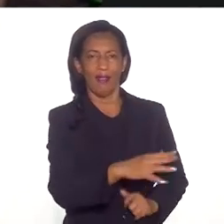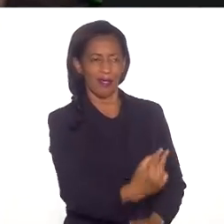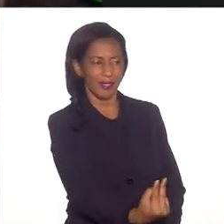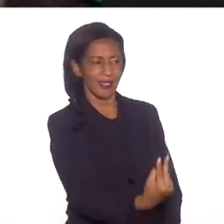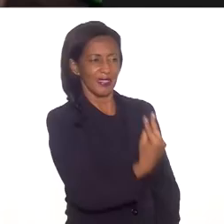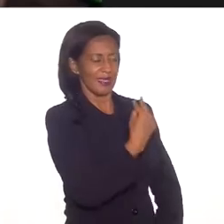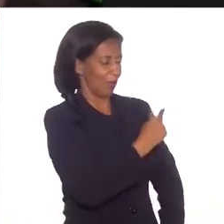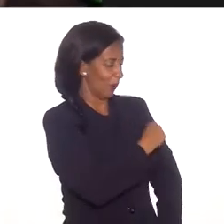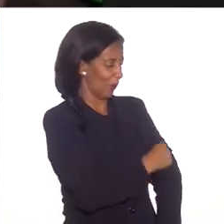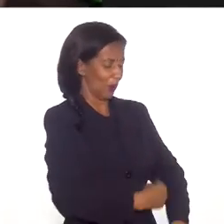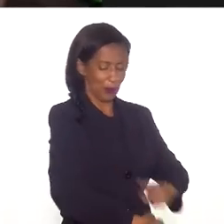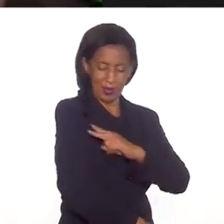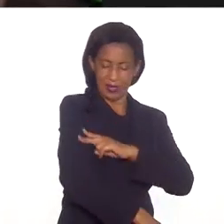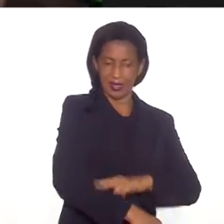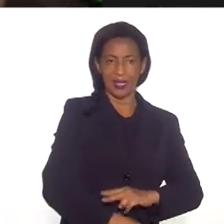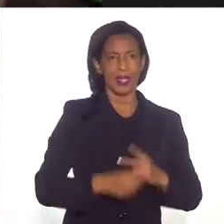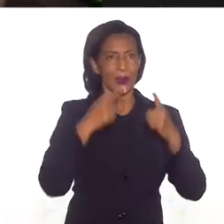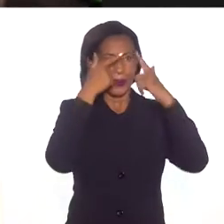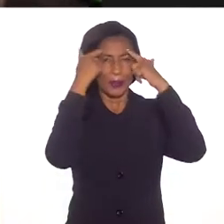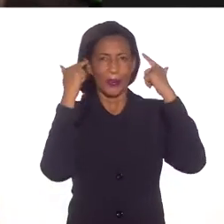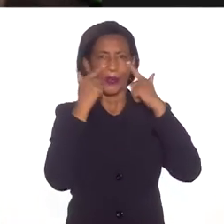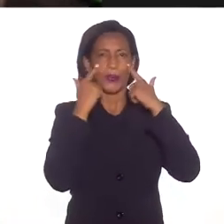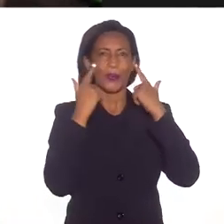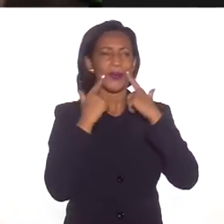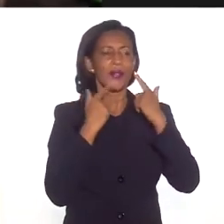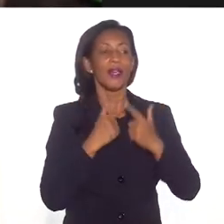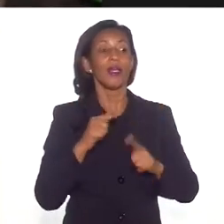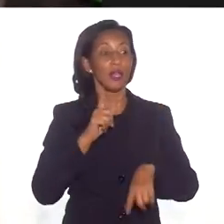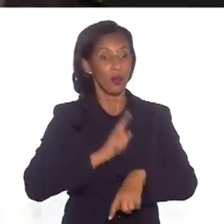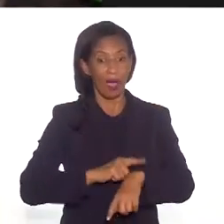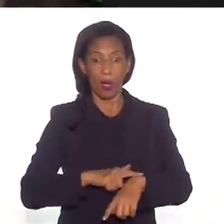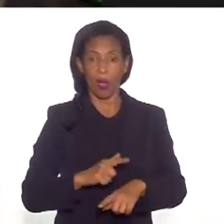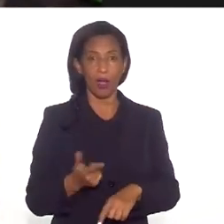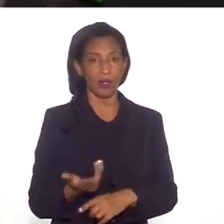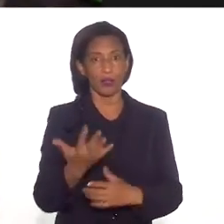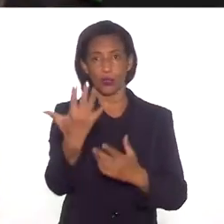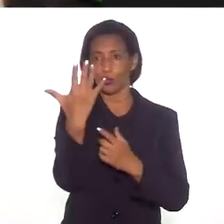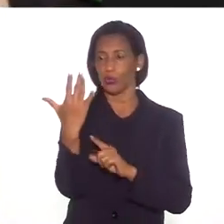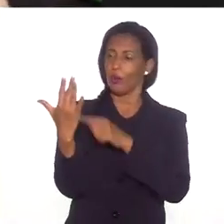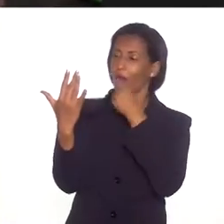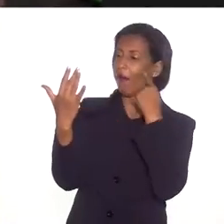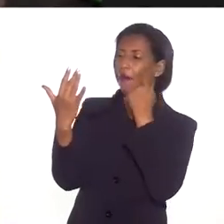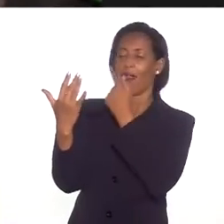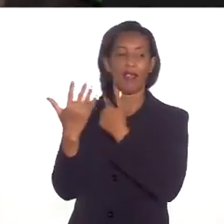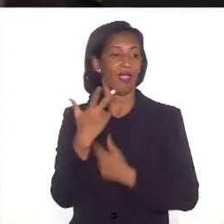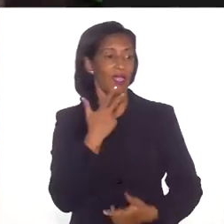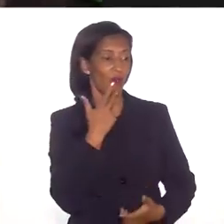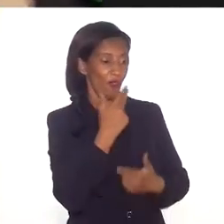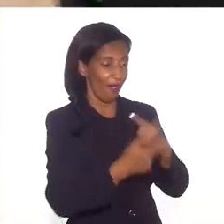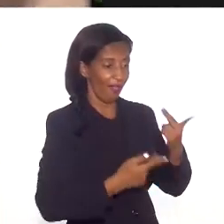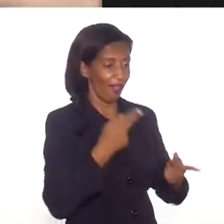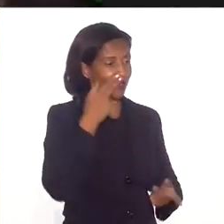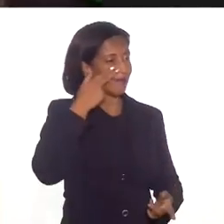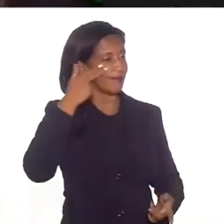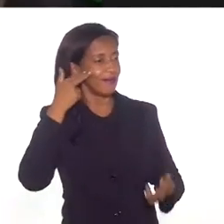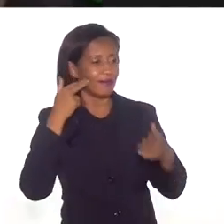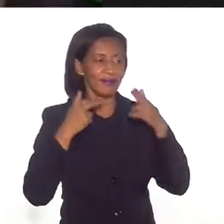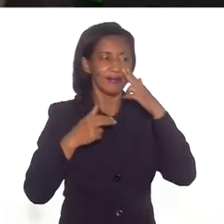as crianças se encantassem. E eu pintava o rosto diante delas, ia falando, ia encenando.